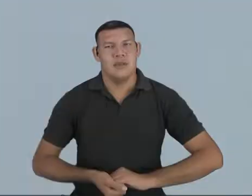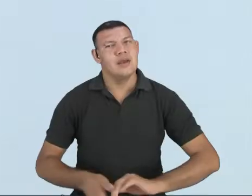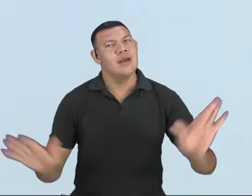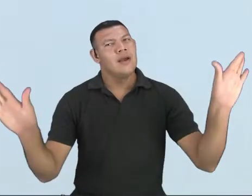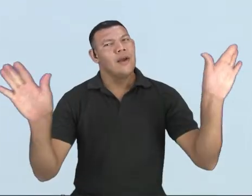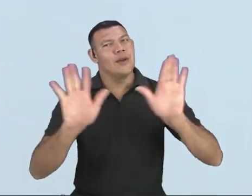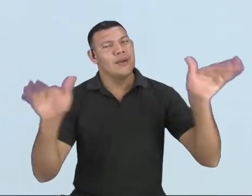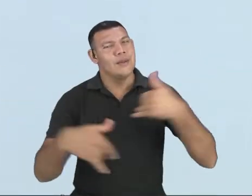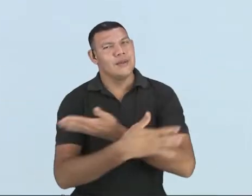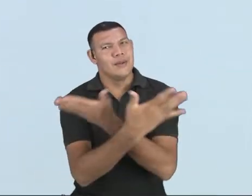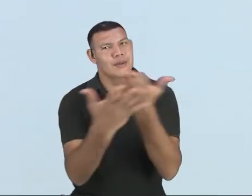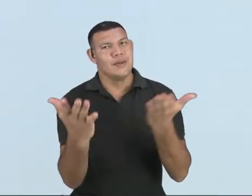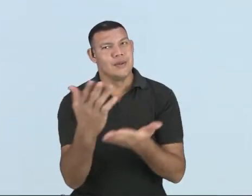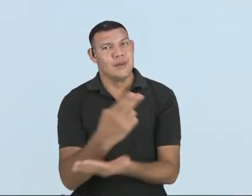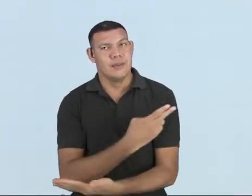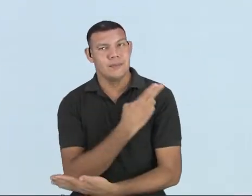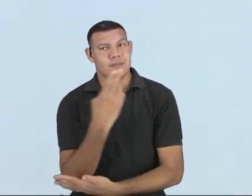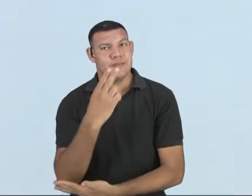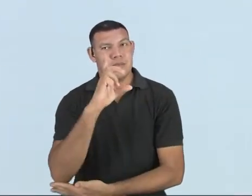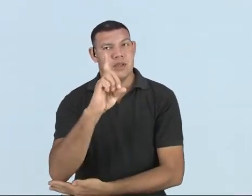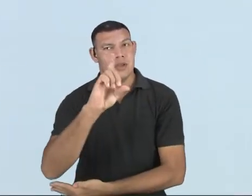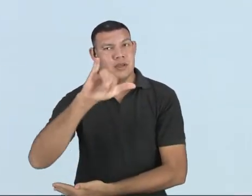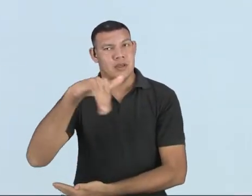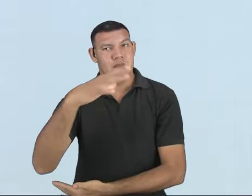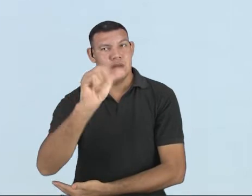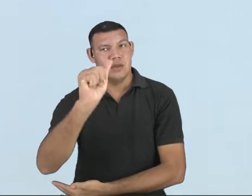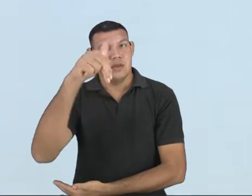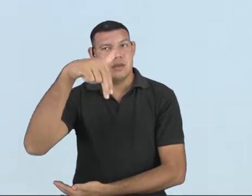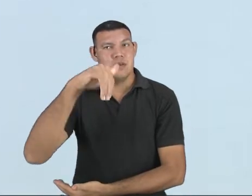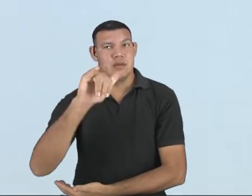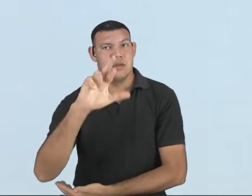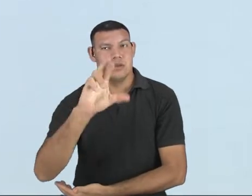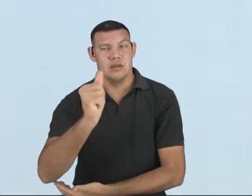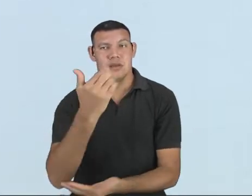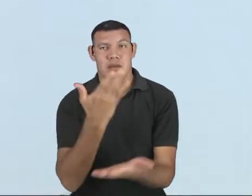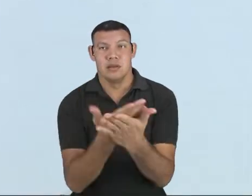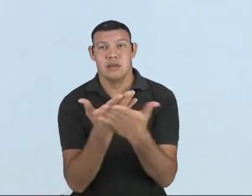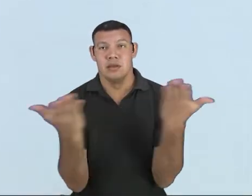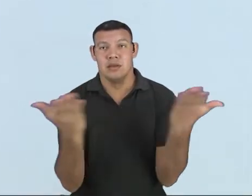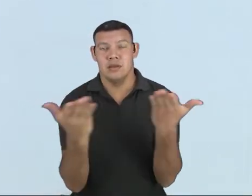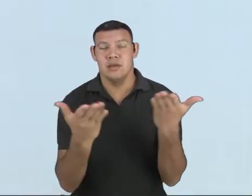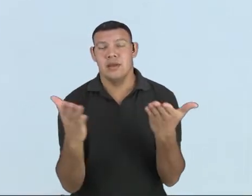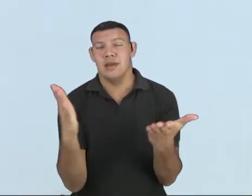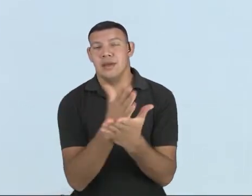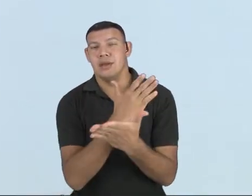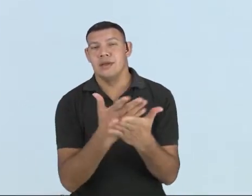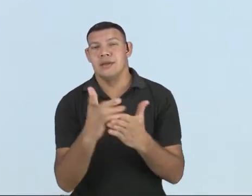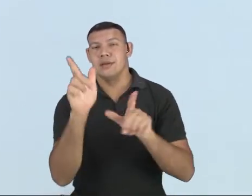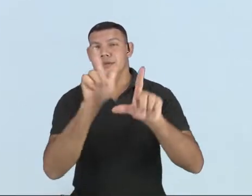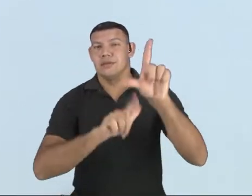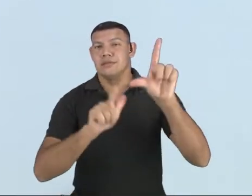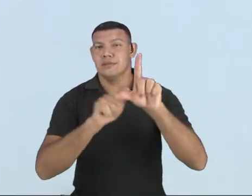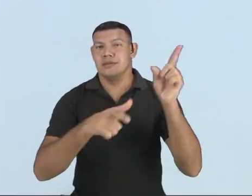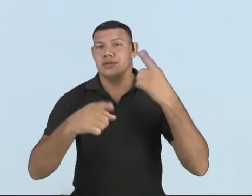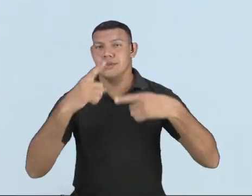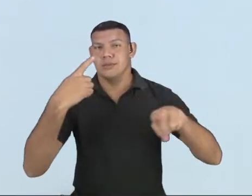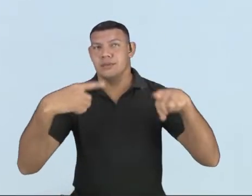Hola a todos, mi nombre es Yanira y en la clase de hoy veremos algunas letras de música